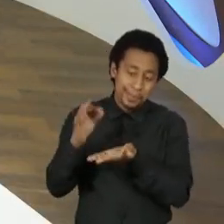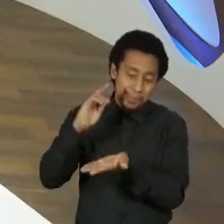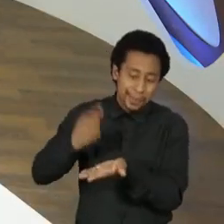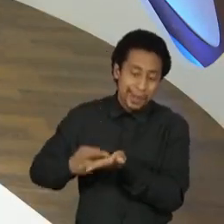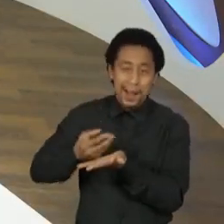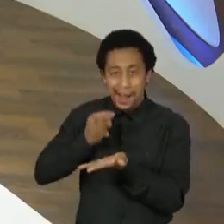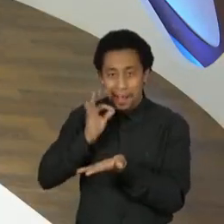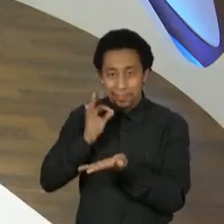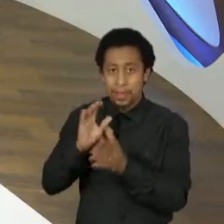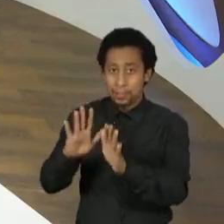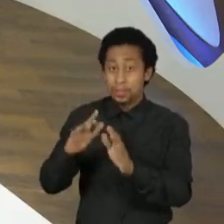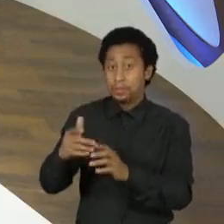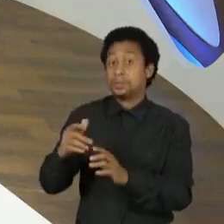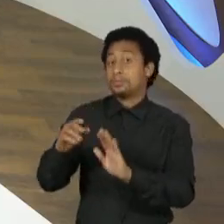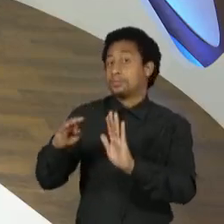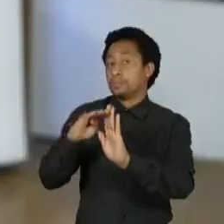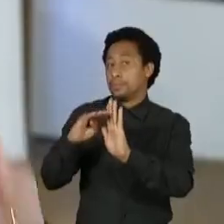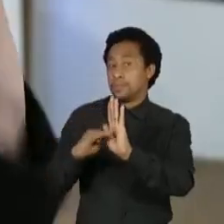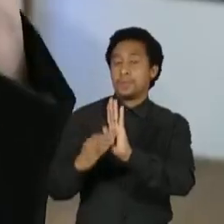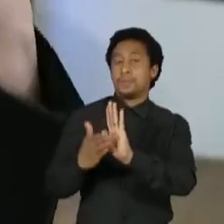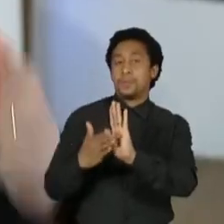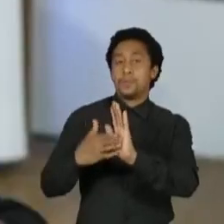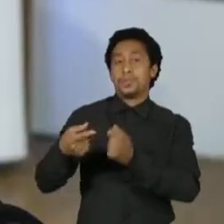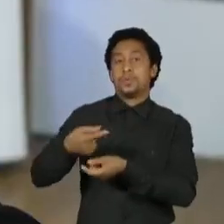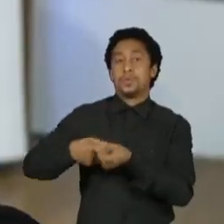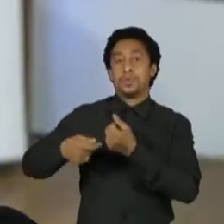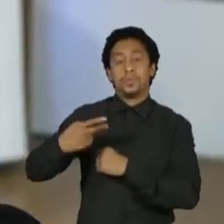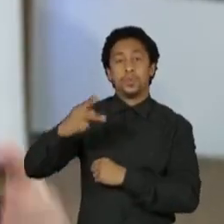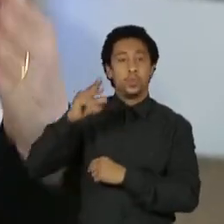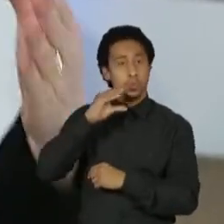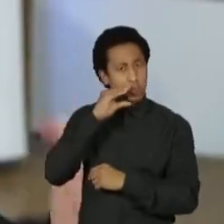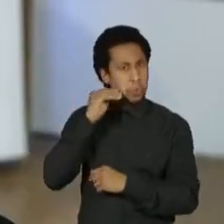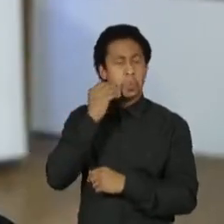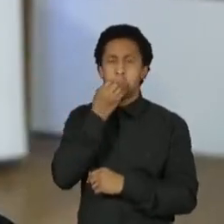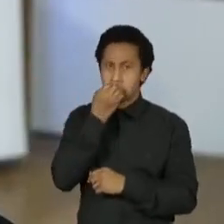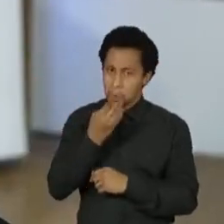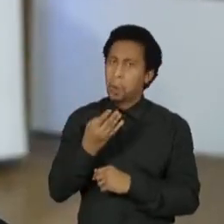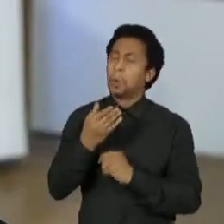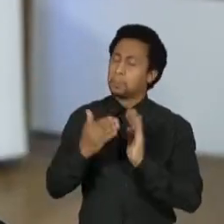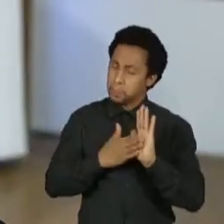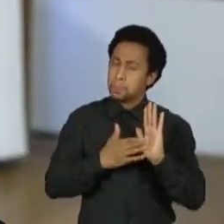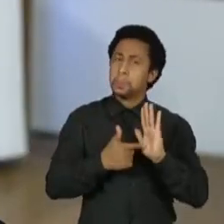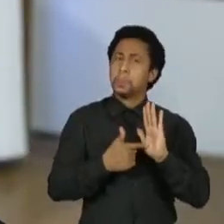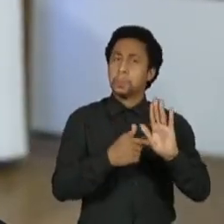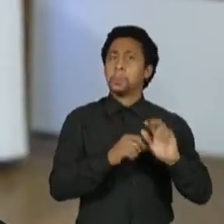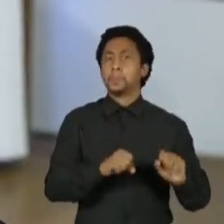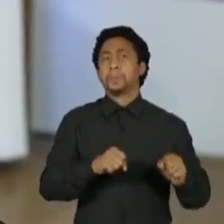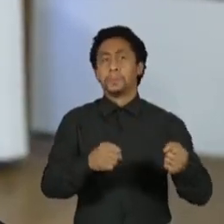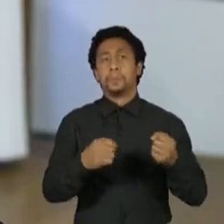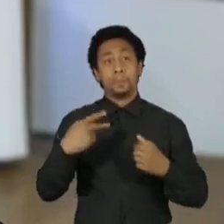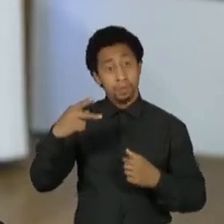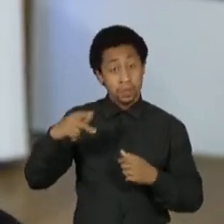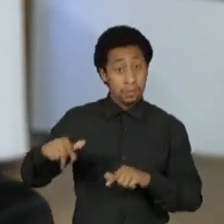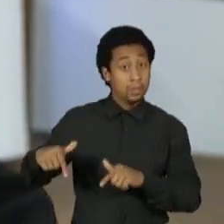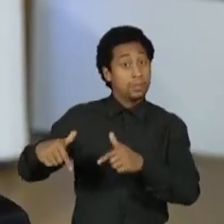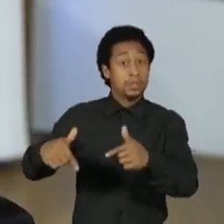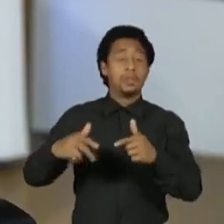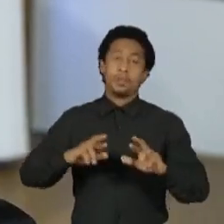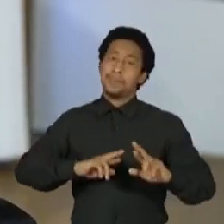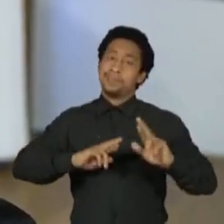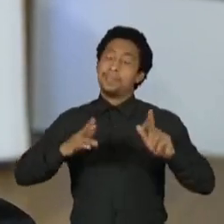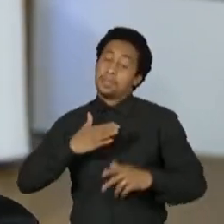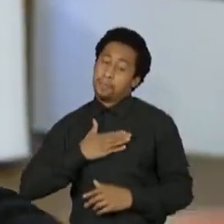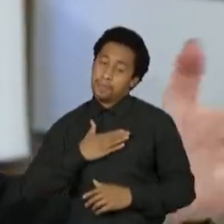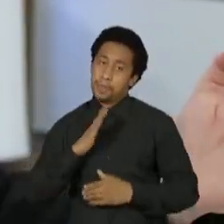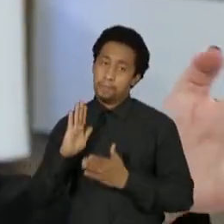A pauta econômica do Ciro, ele é muito contundente na defesa dos seus posicionamentos, ela é muito diferente da nossa